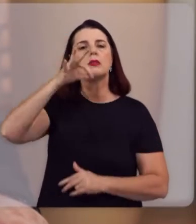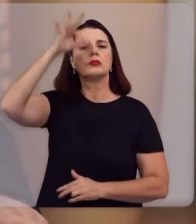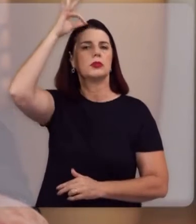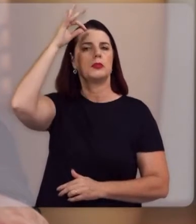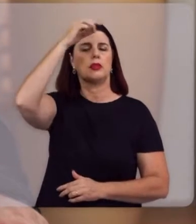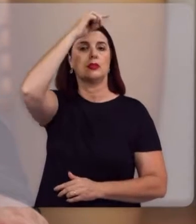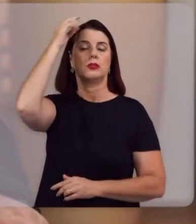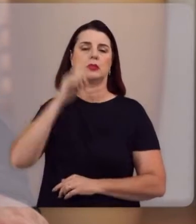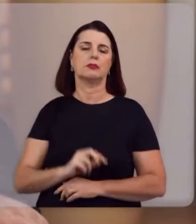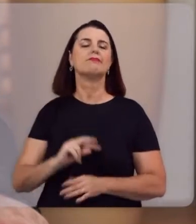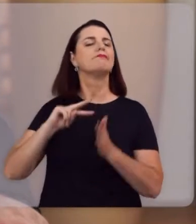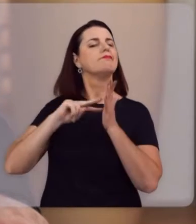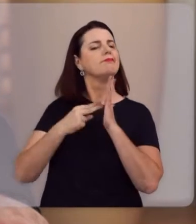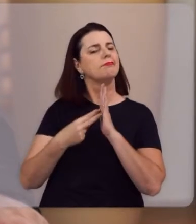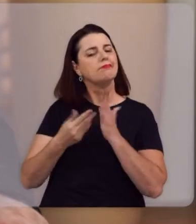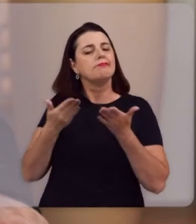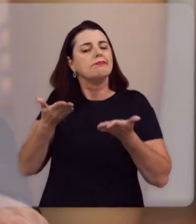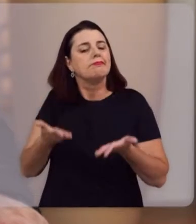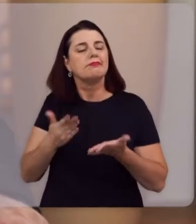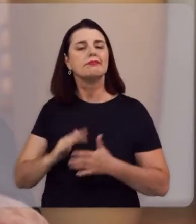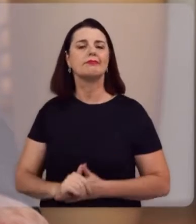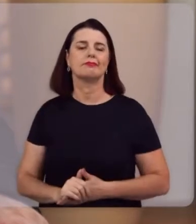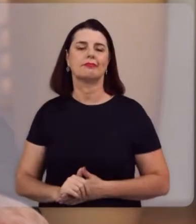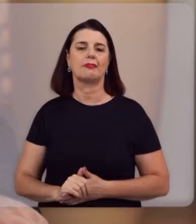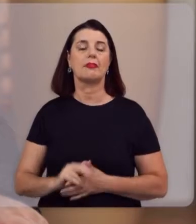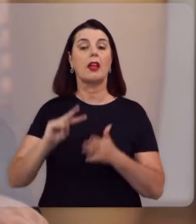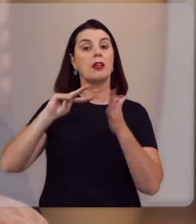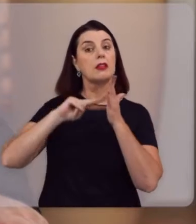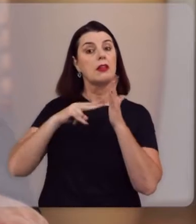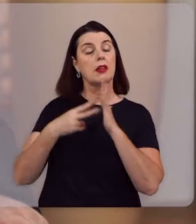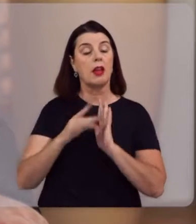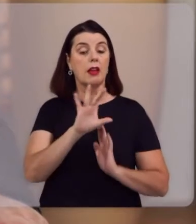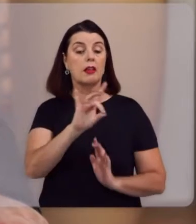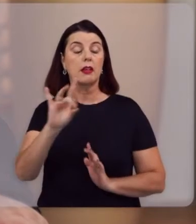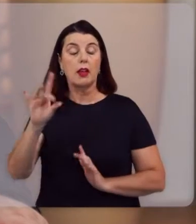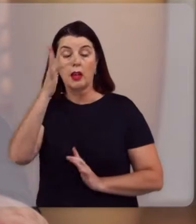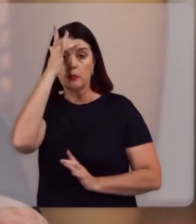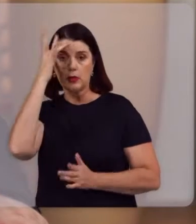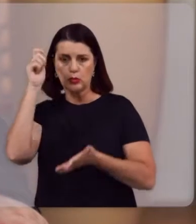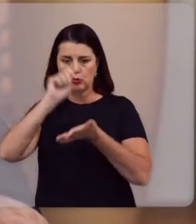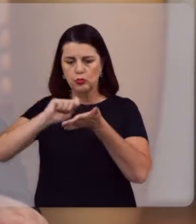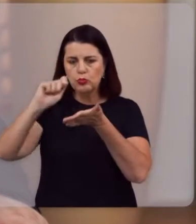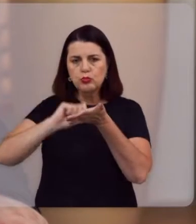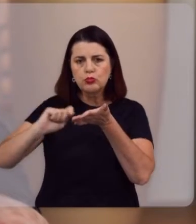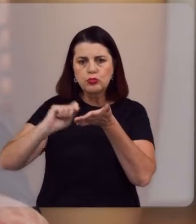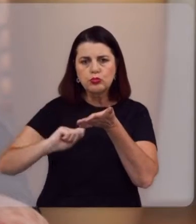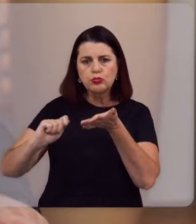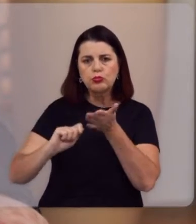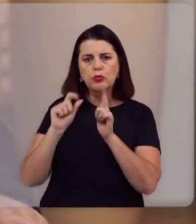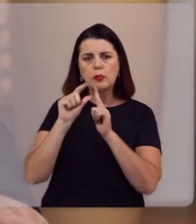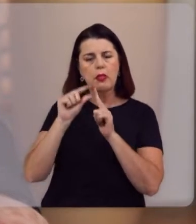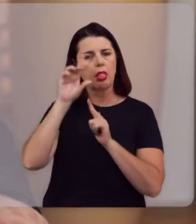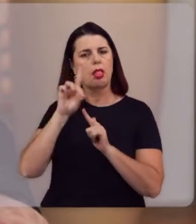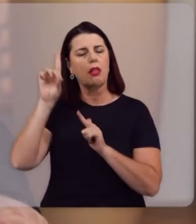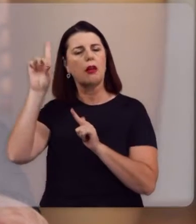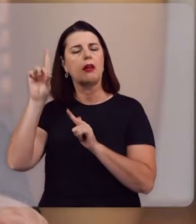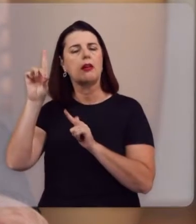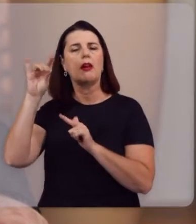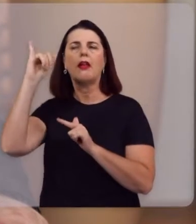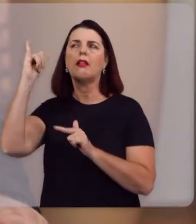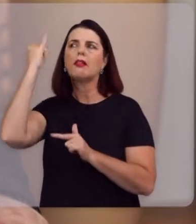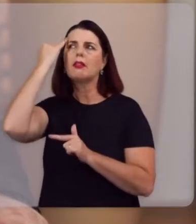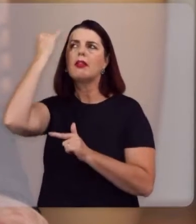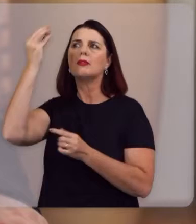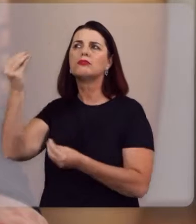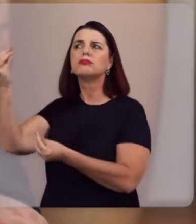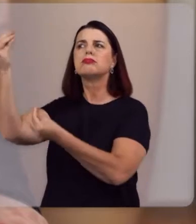que significa isso, Reverendo Rodrigo? Significa que cada um dos autores bíblicos escreveu as escrituras conforme a